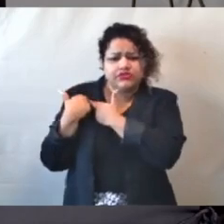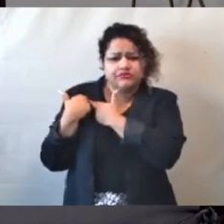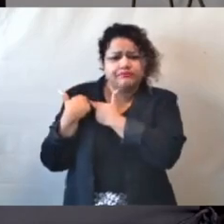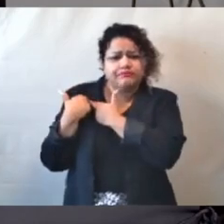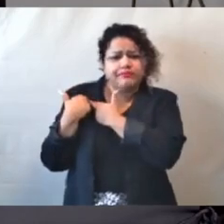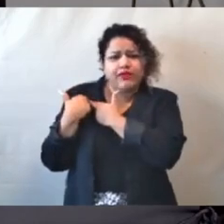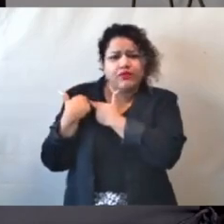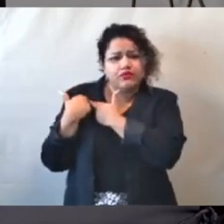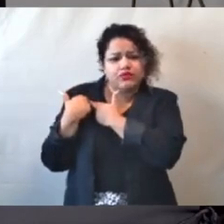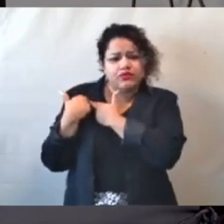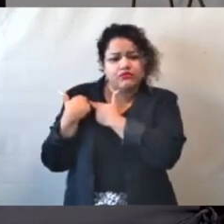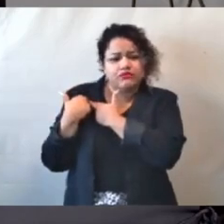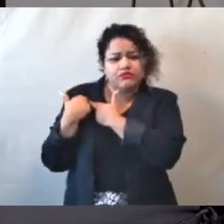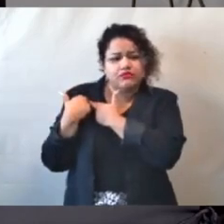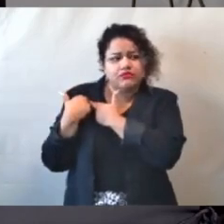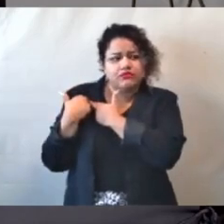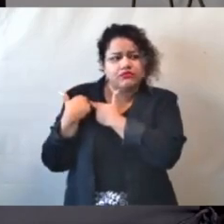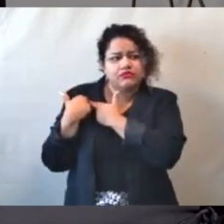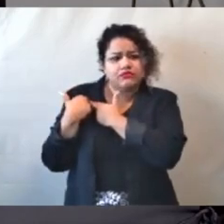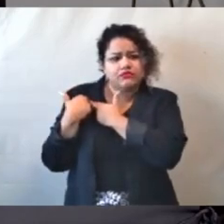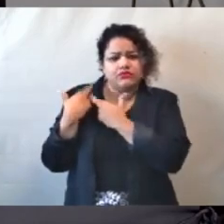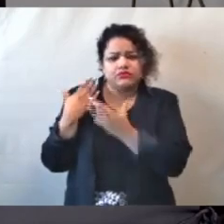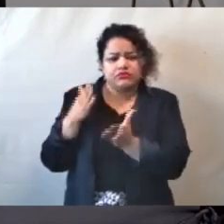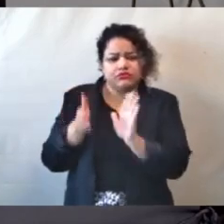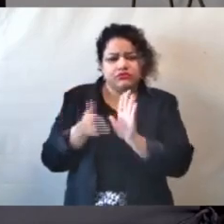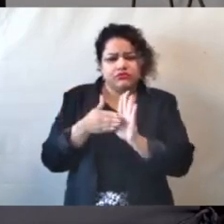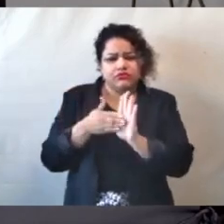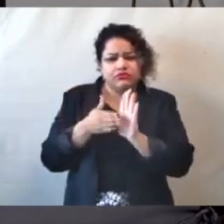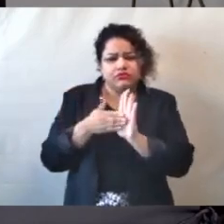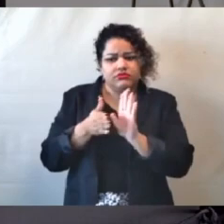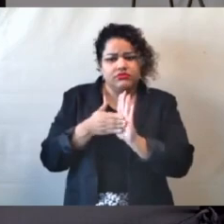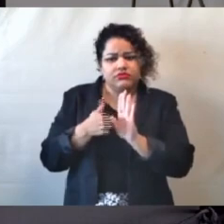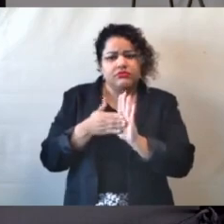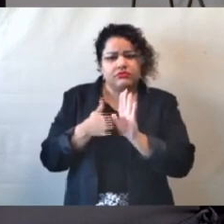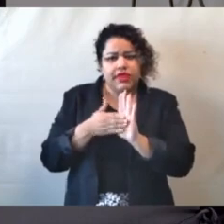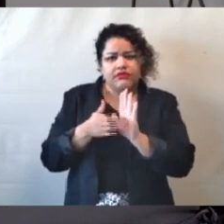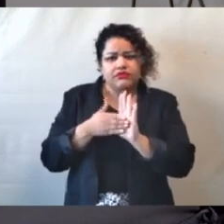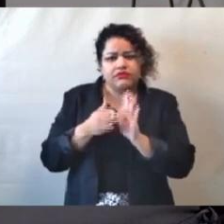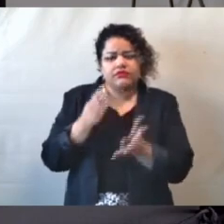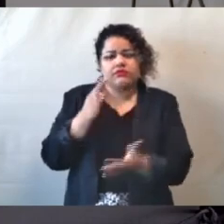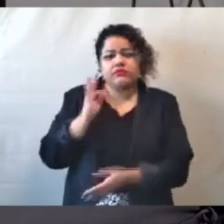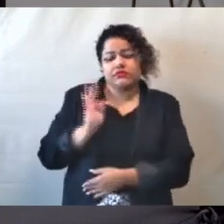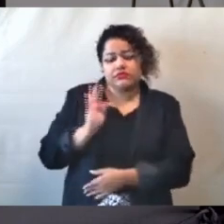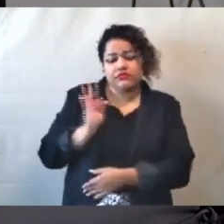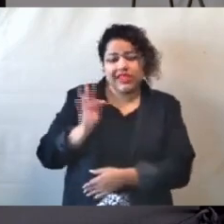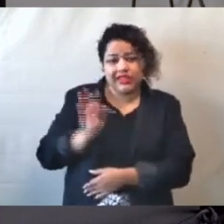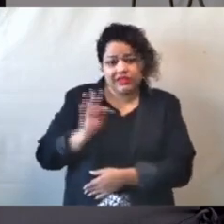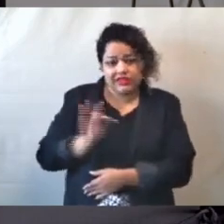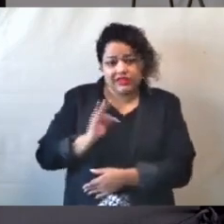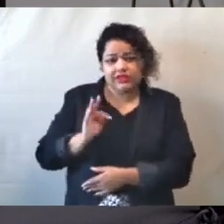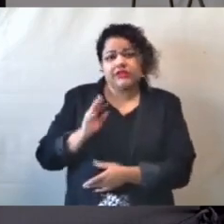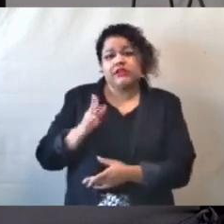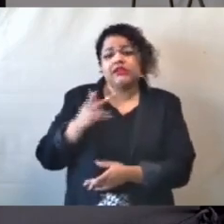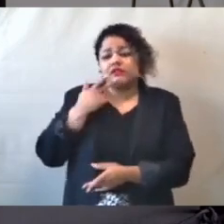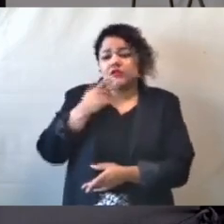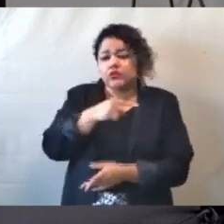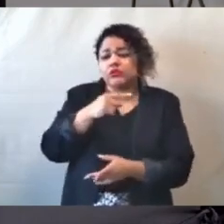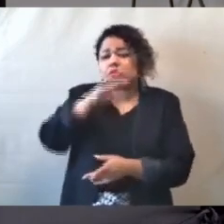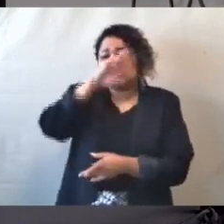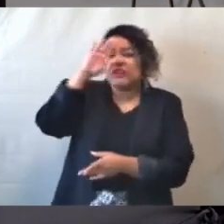se a proposta técnica do consórcio fala em assegurar classe 3, por que a prefeitura vai se contentar com um trabalho inferior?